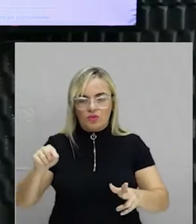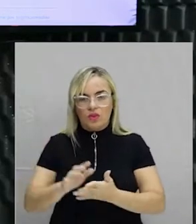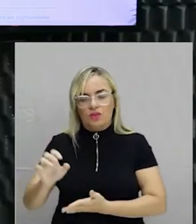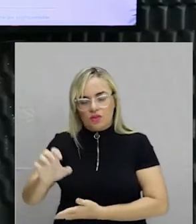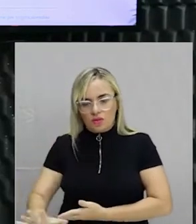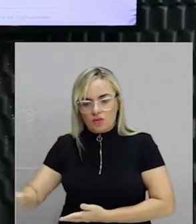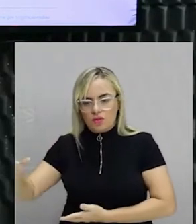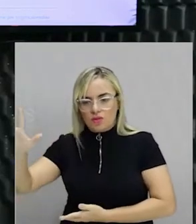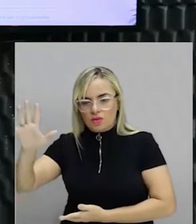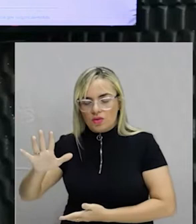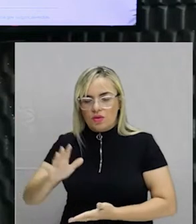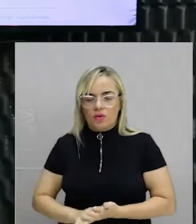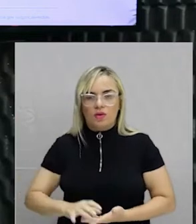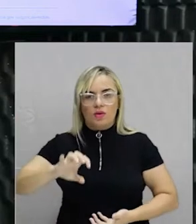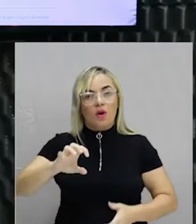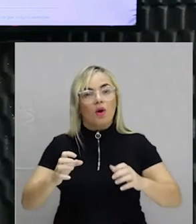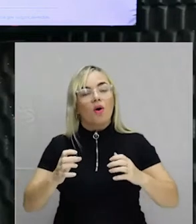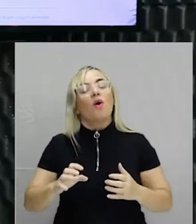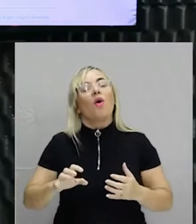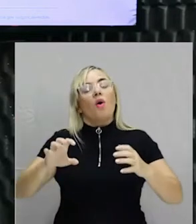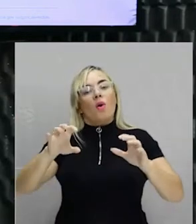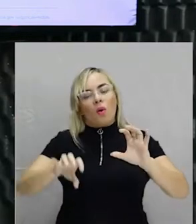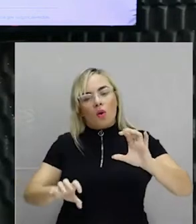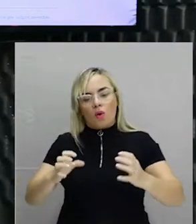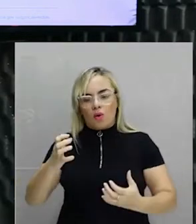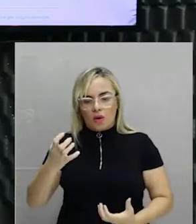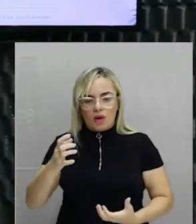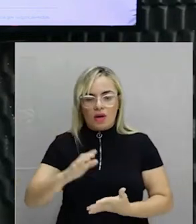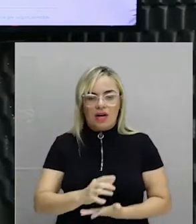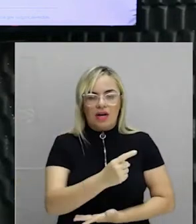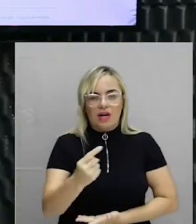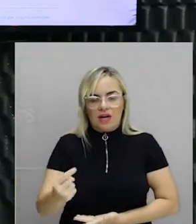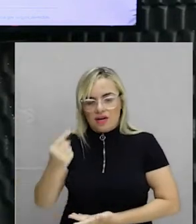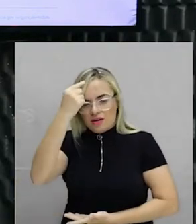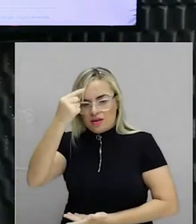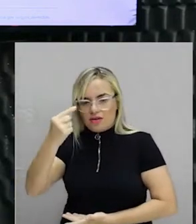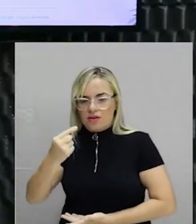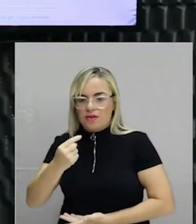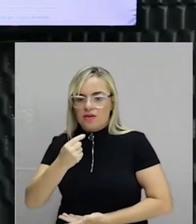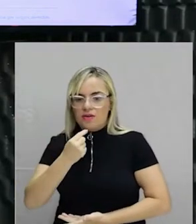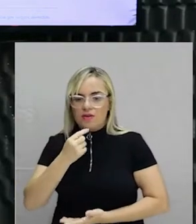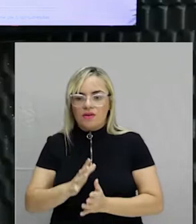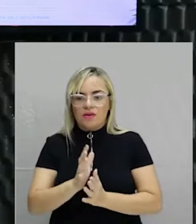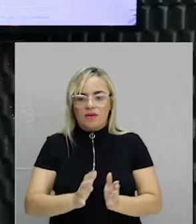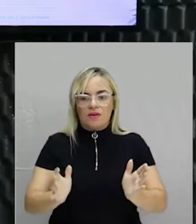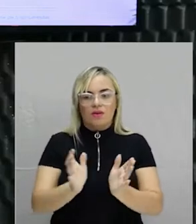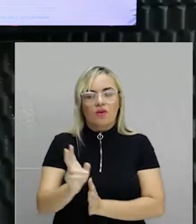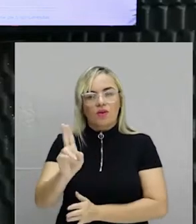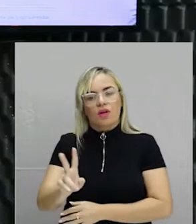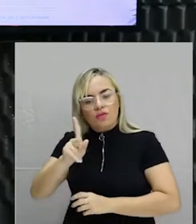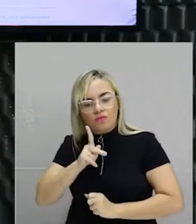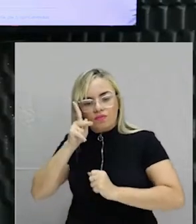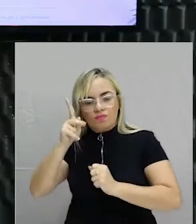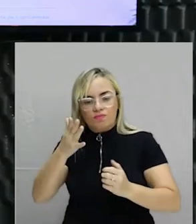europeus. Em Congonhas, cada figura foi concebida para uma posição nesse pátio, que dá ao conjunto unidade e força.